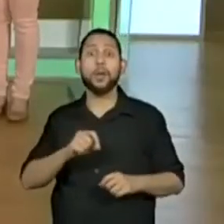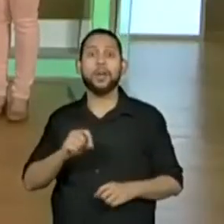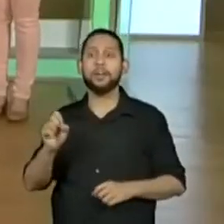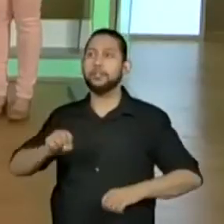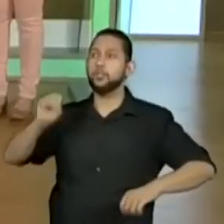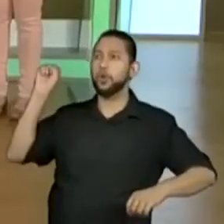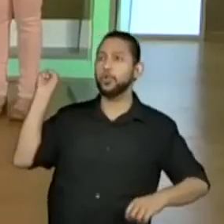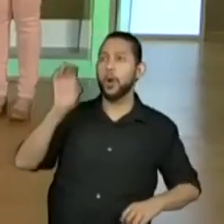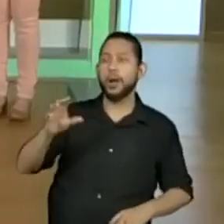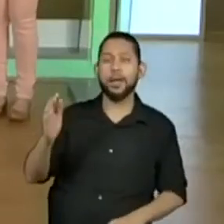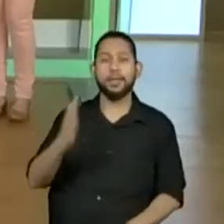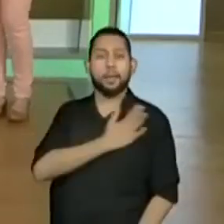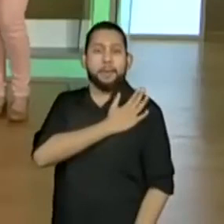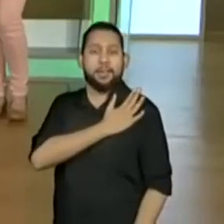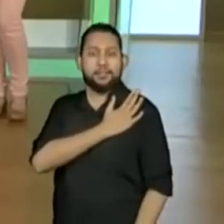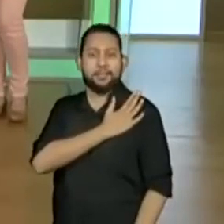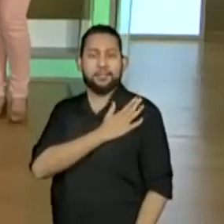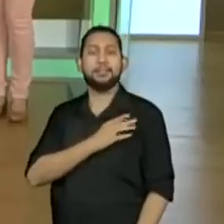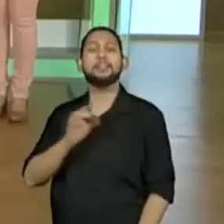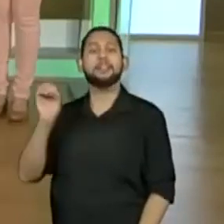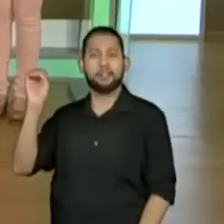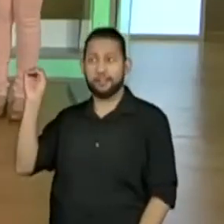gosto muito de queimada. Queimada.